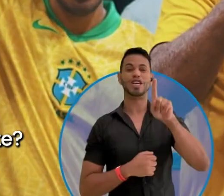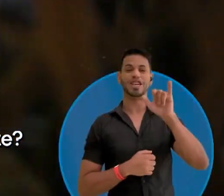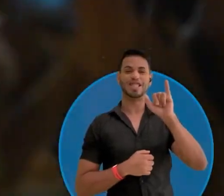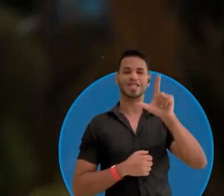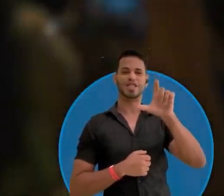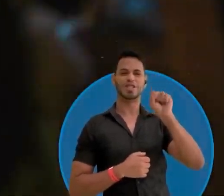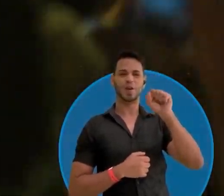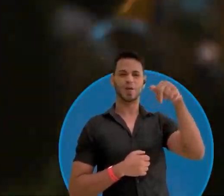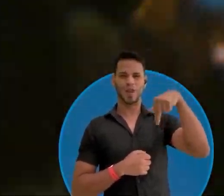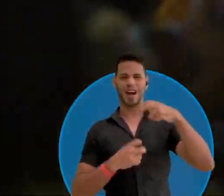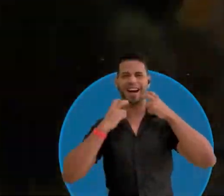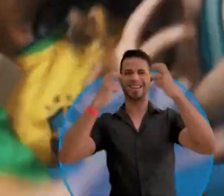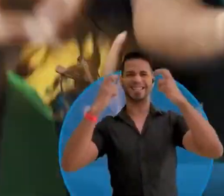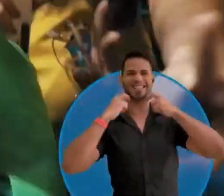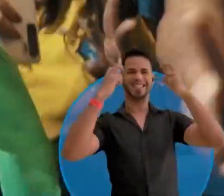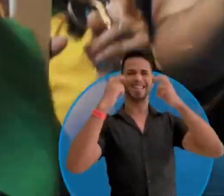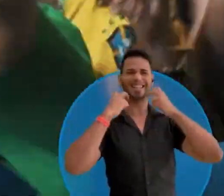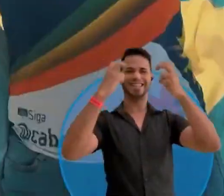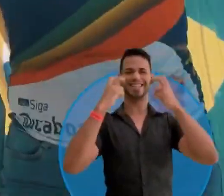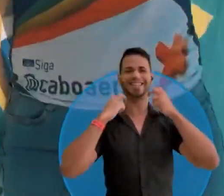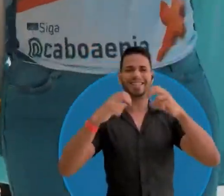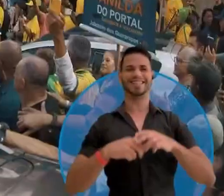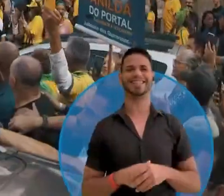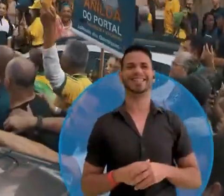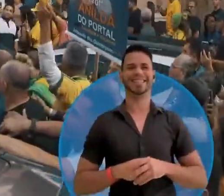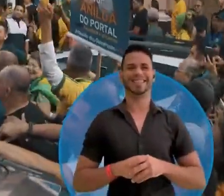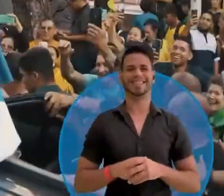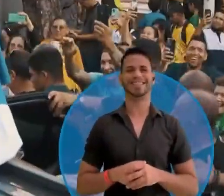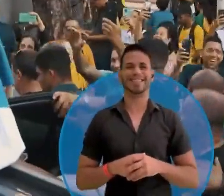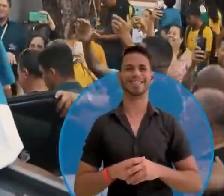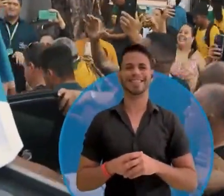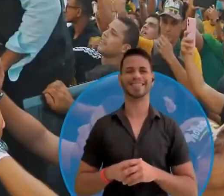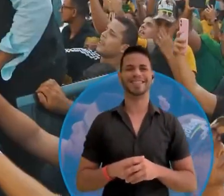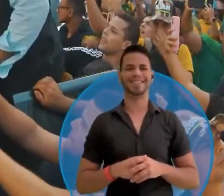peste. Gilson, Gilson, Gilson, Gilson!